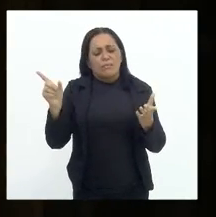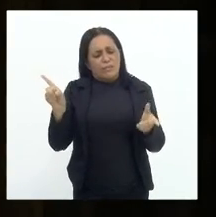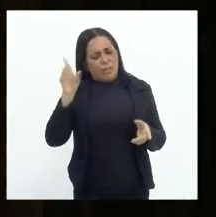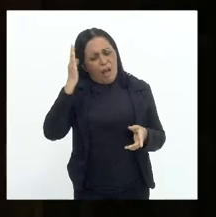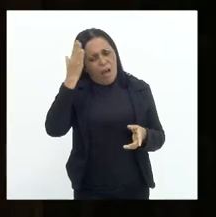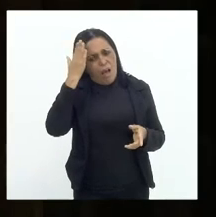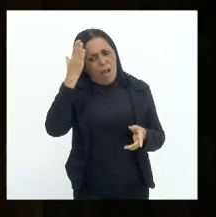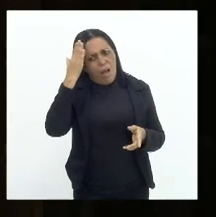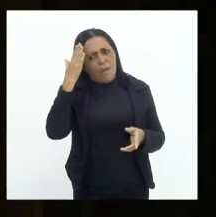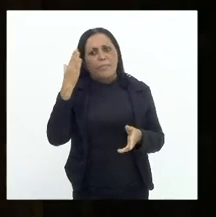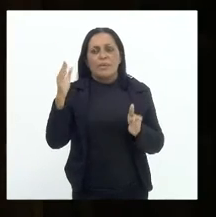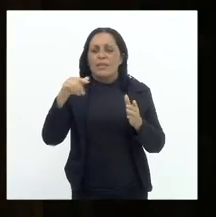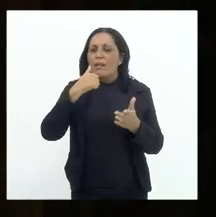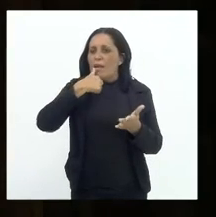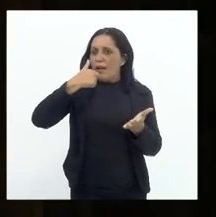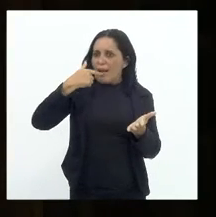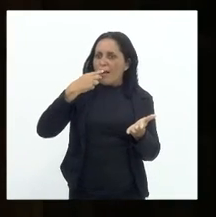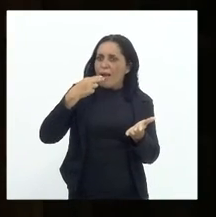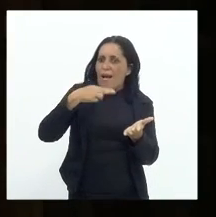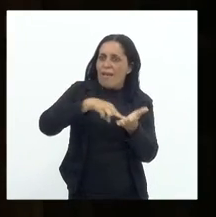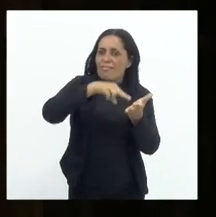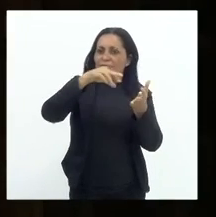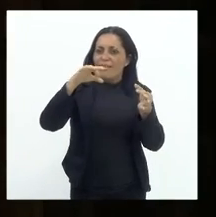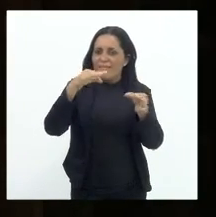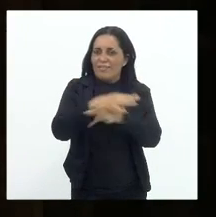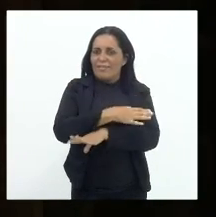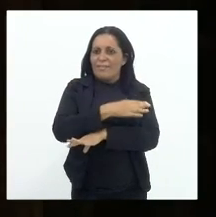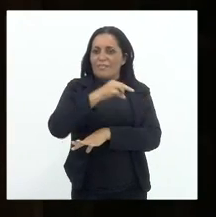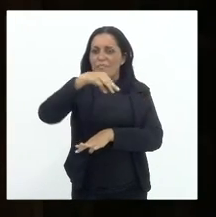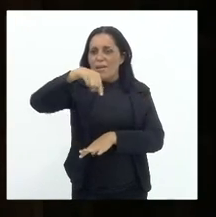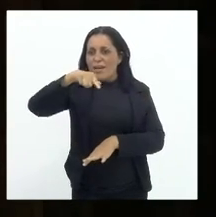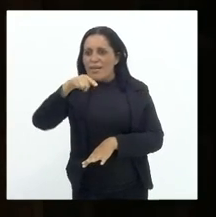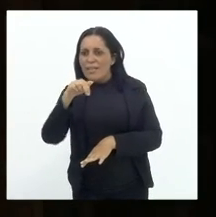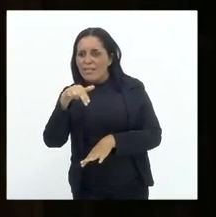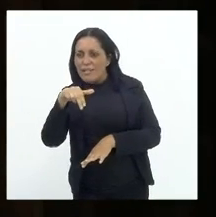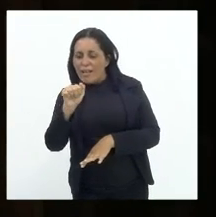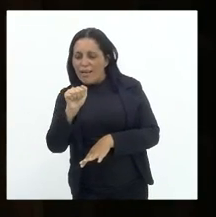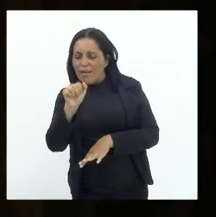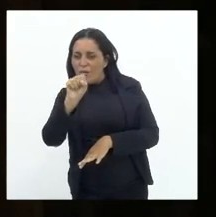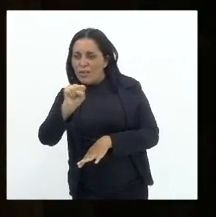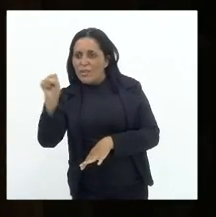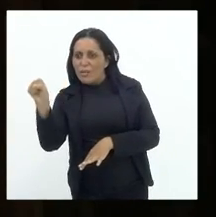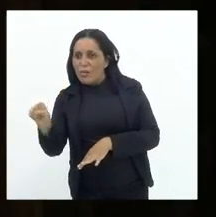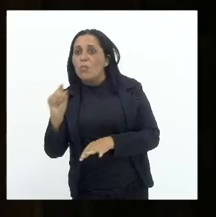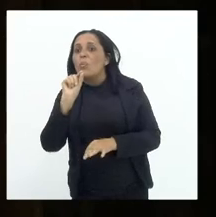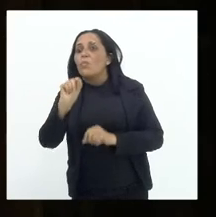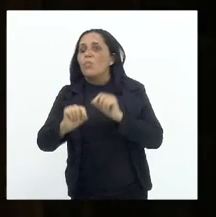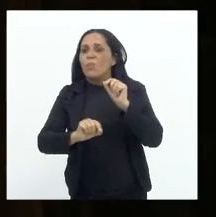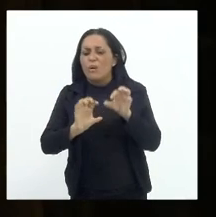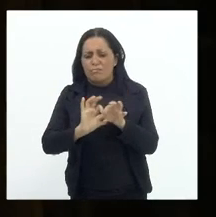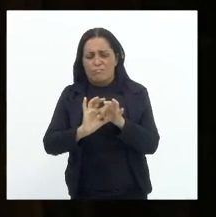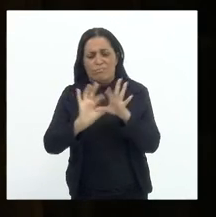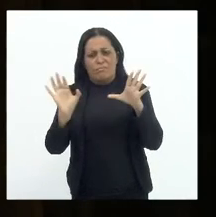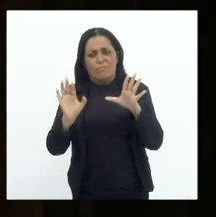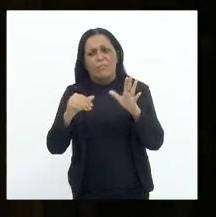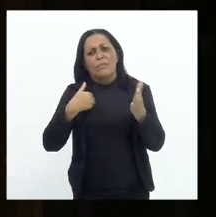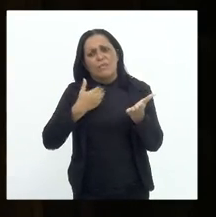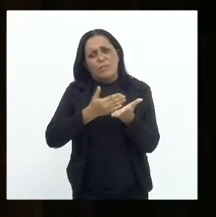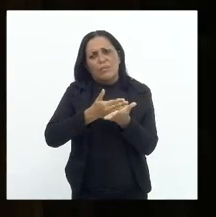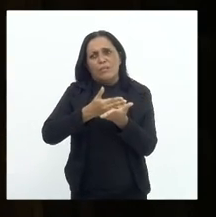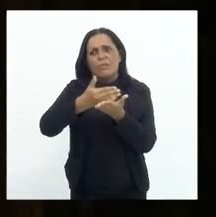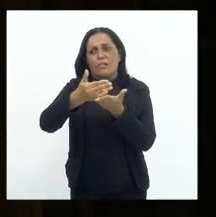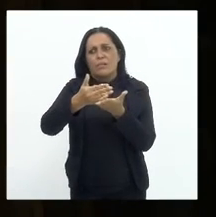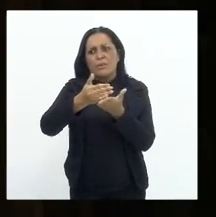de 88, e a gente quer exatamente manter os princípios que